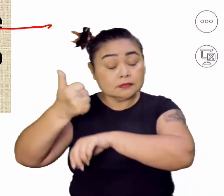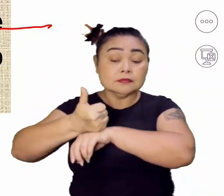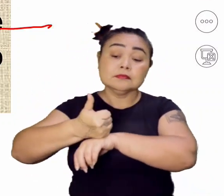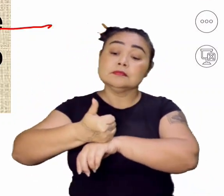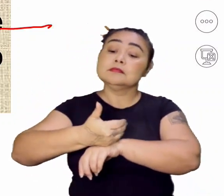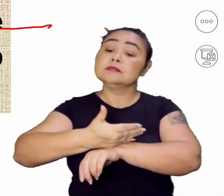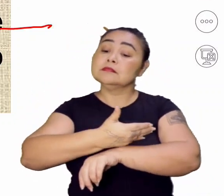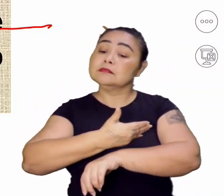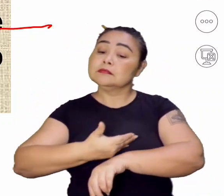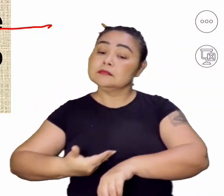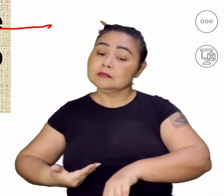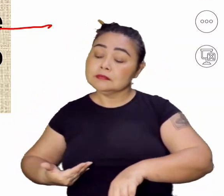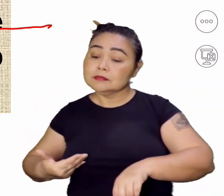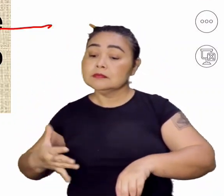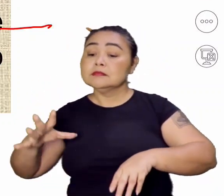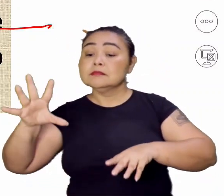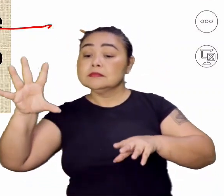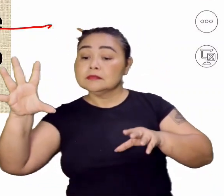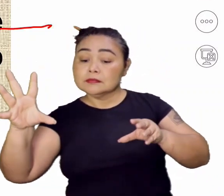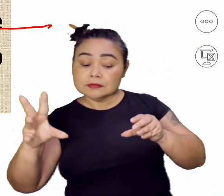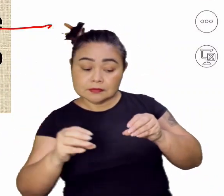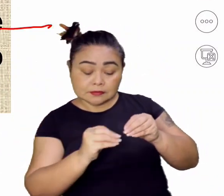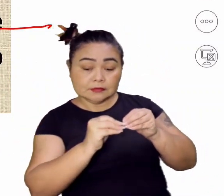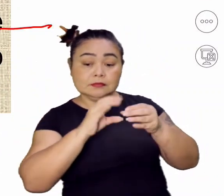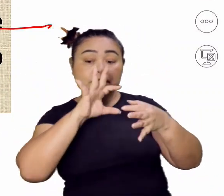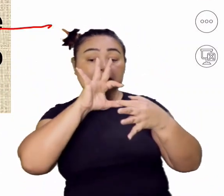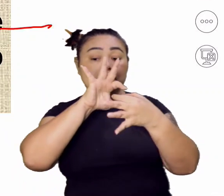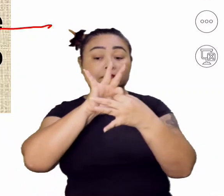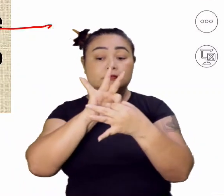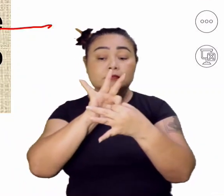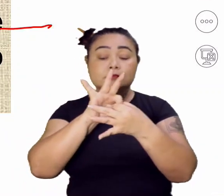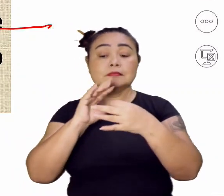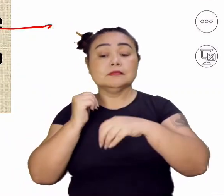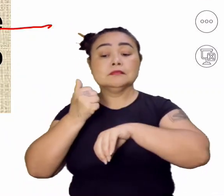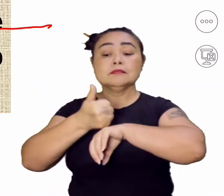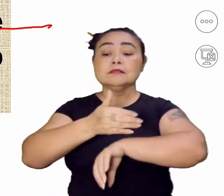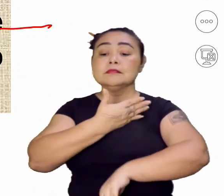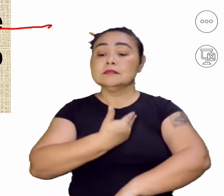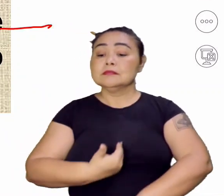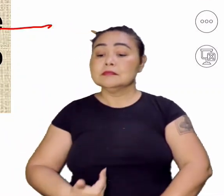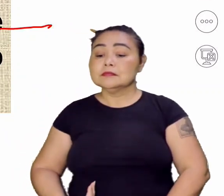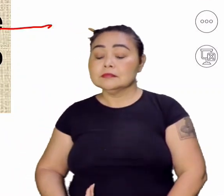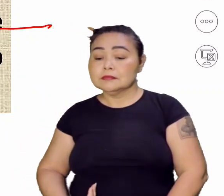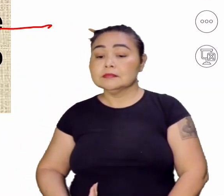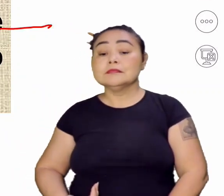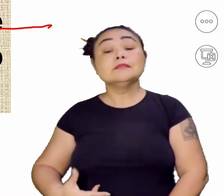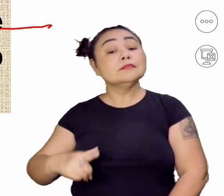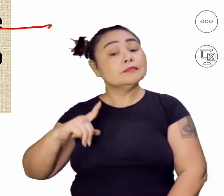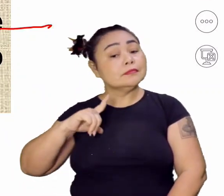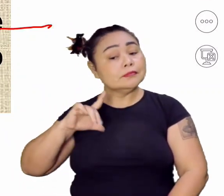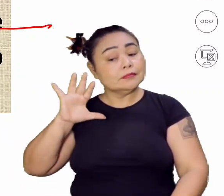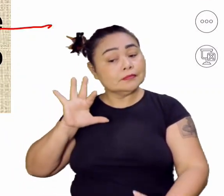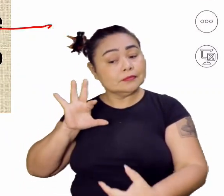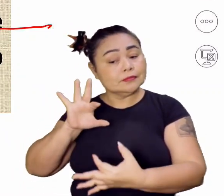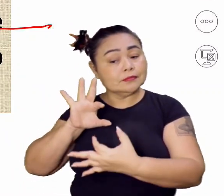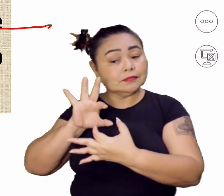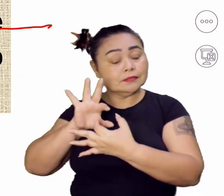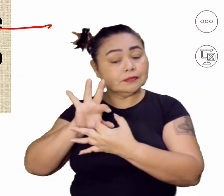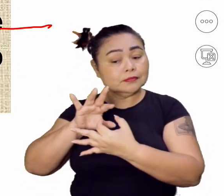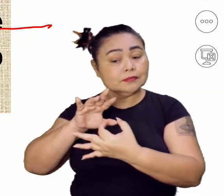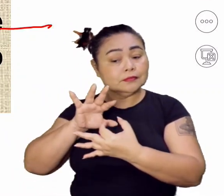Aí, quando o Marquês de Pombal chega, assume o governo, aí nós temos a União Ibérica sendo